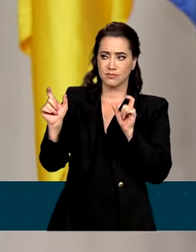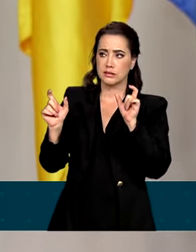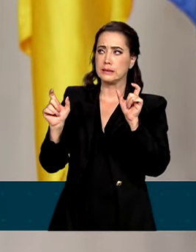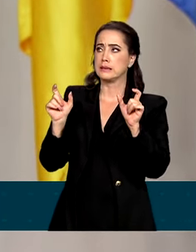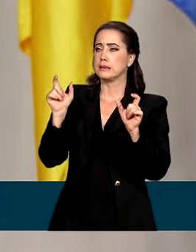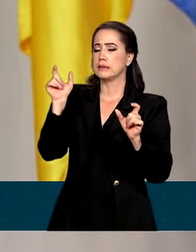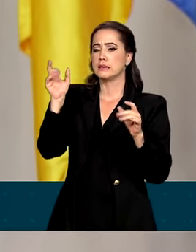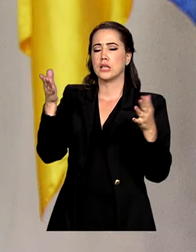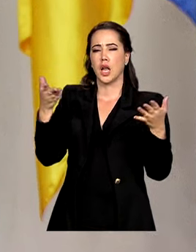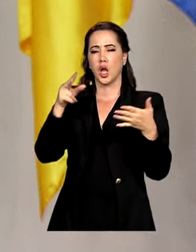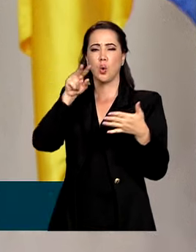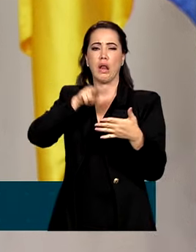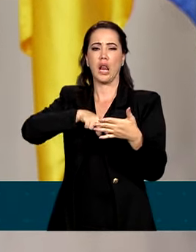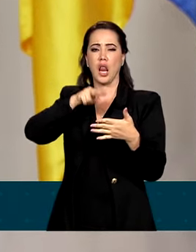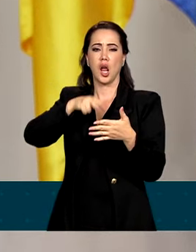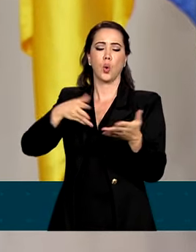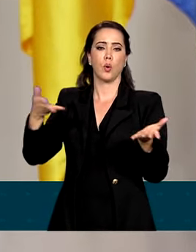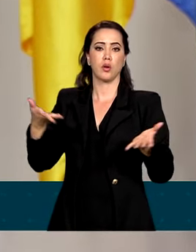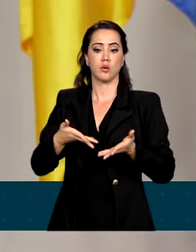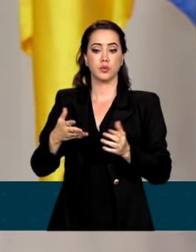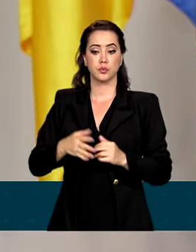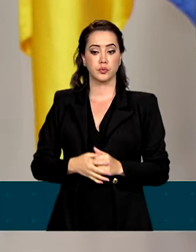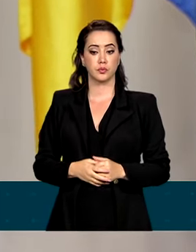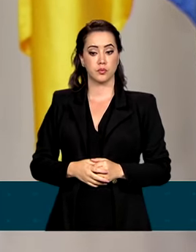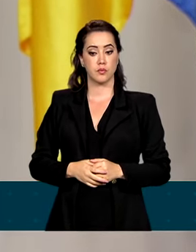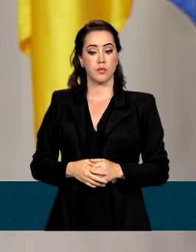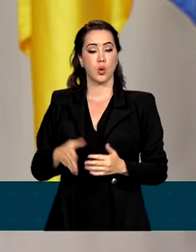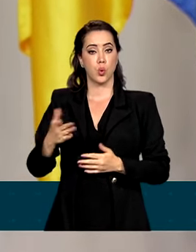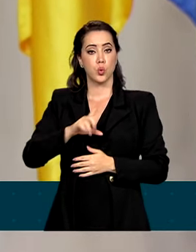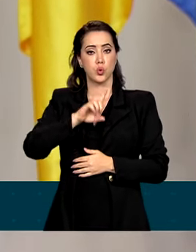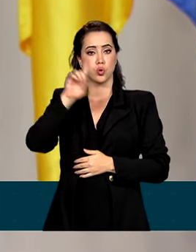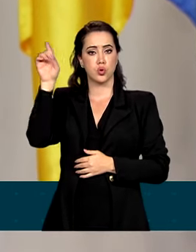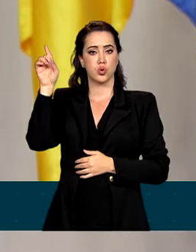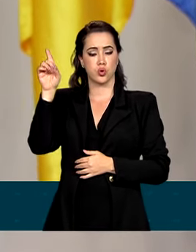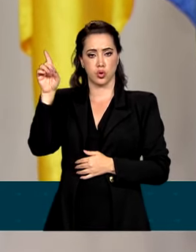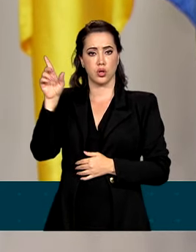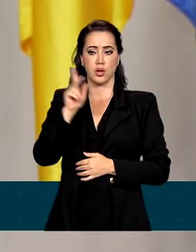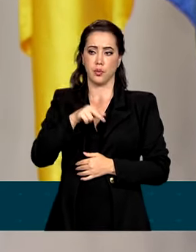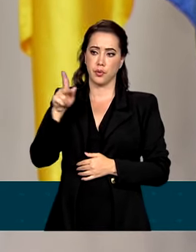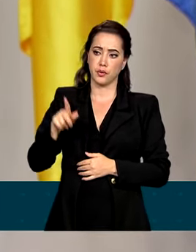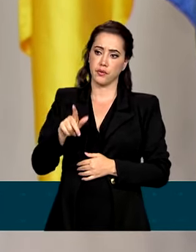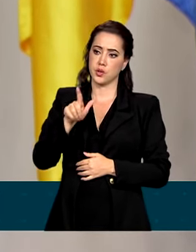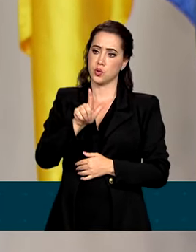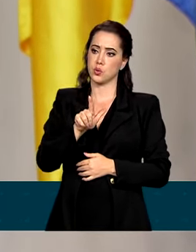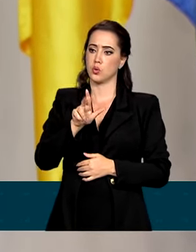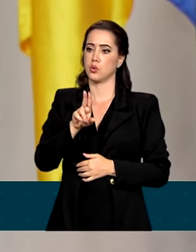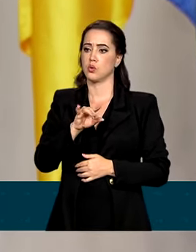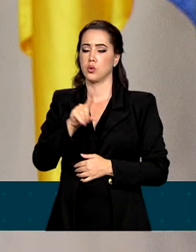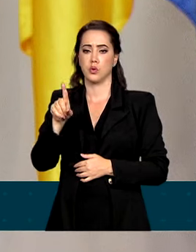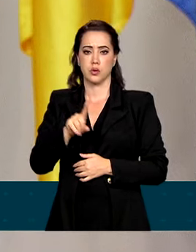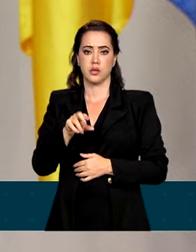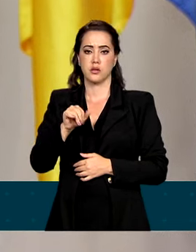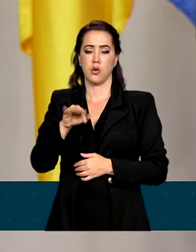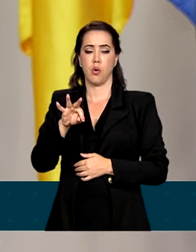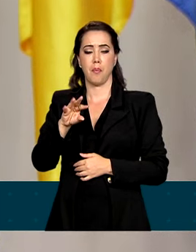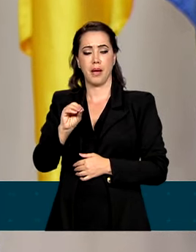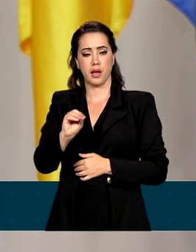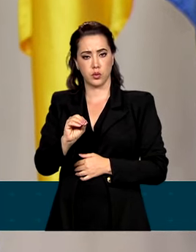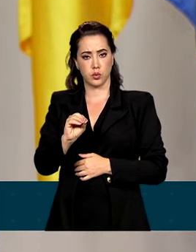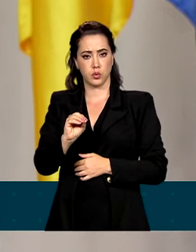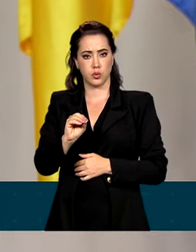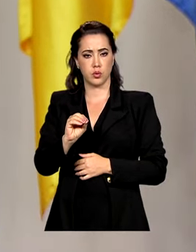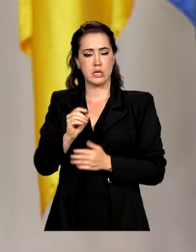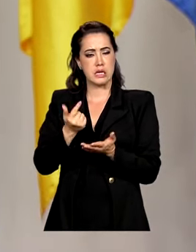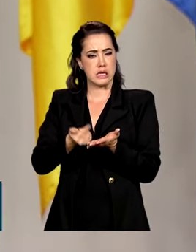agora leio, um dia foram proferidas pelo professor Luiz Roberto Salinas Fortes, em seu